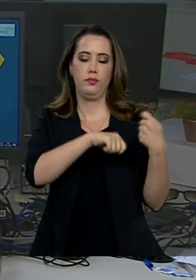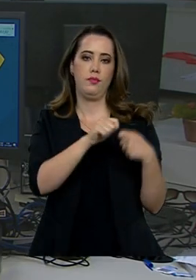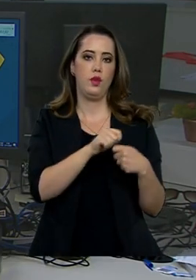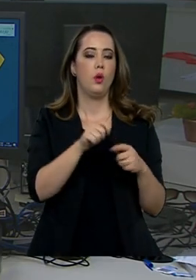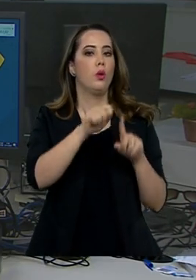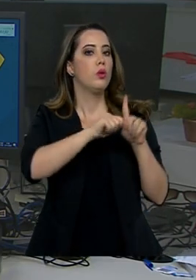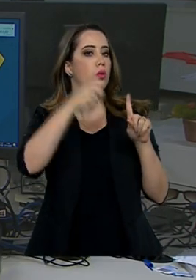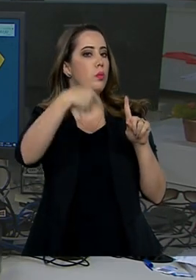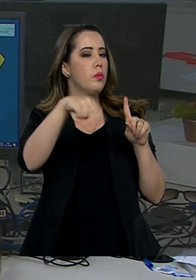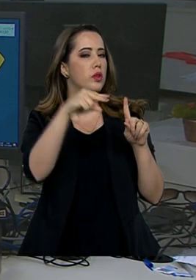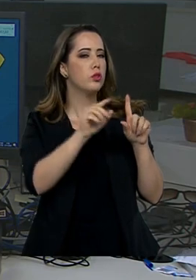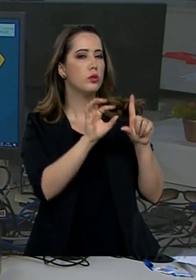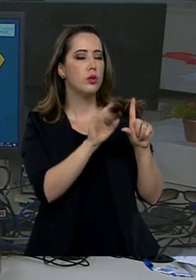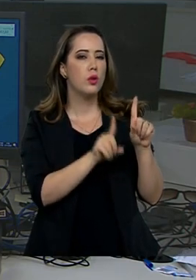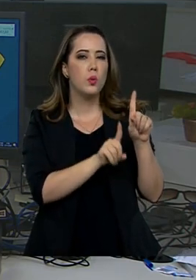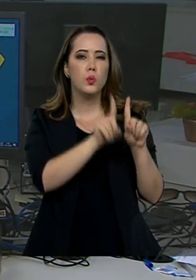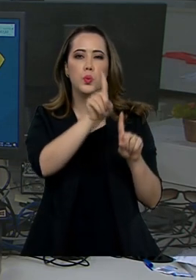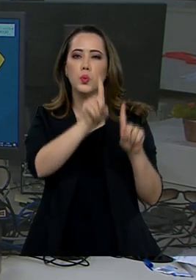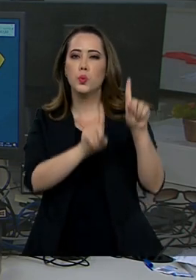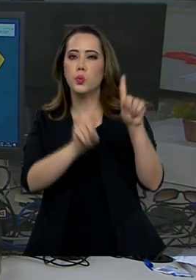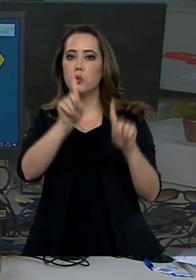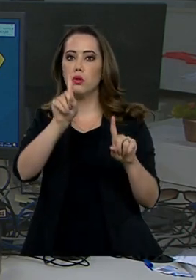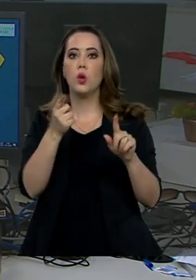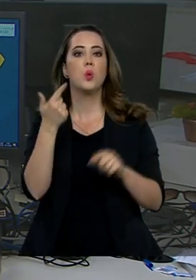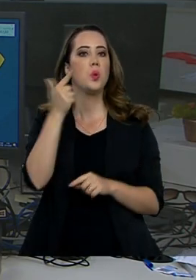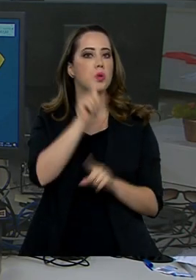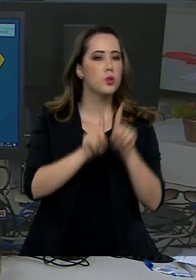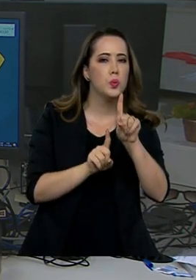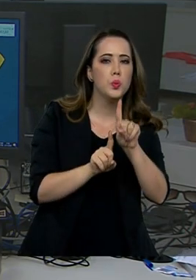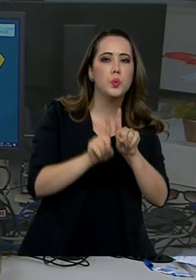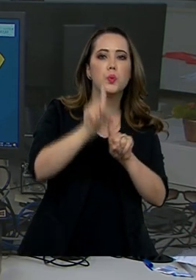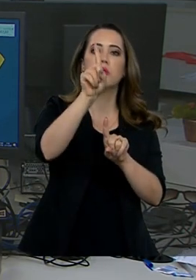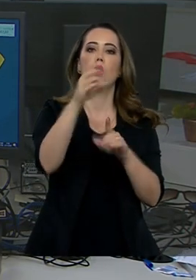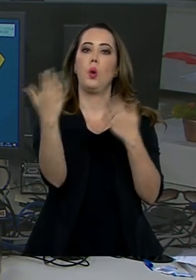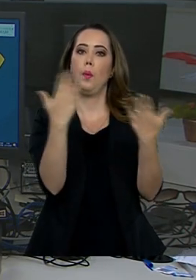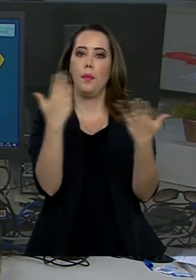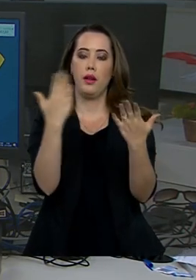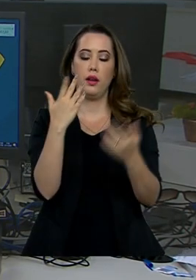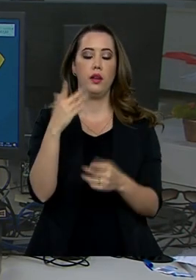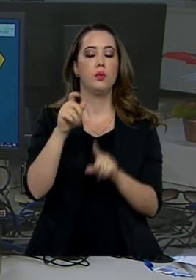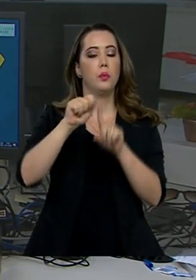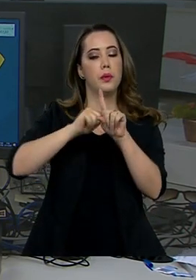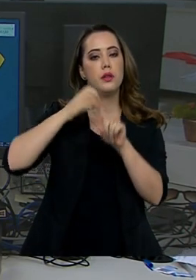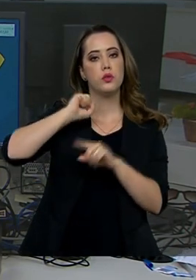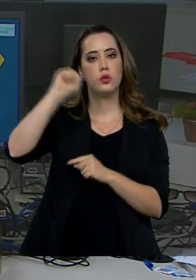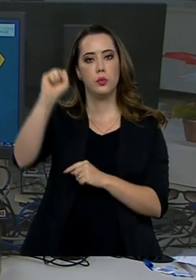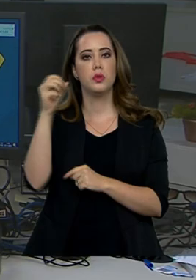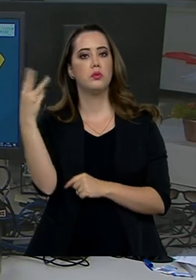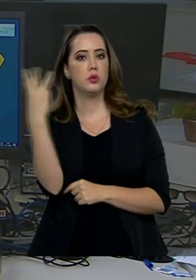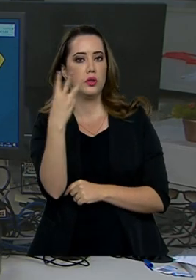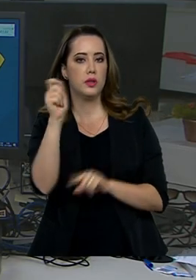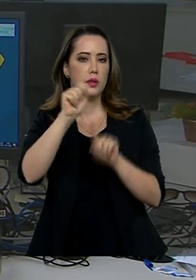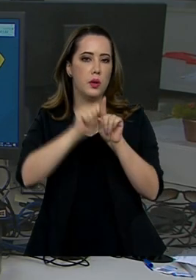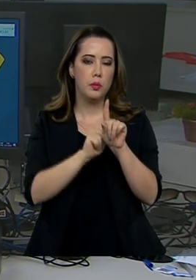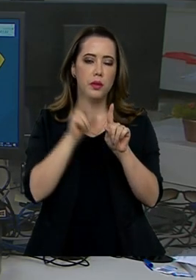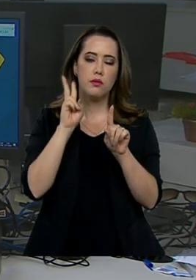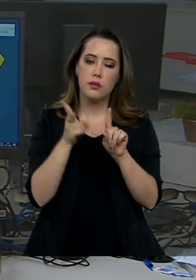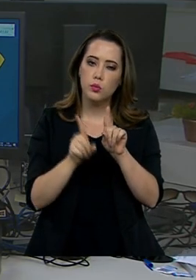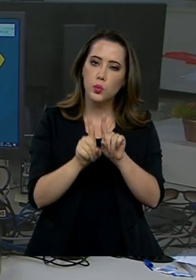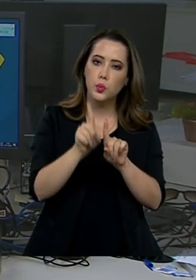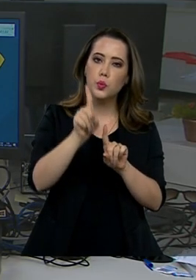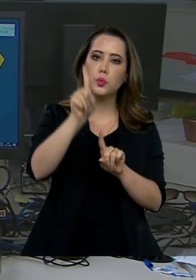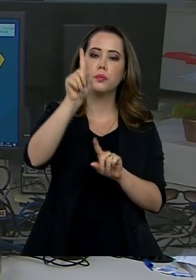Em novembro, o índice que mede essa confiança alcançou o maior nível desde abril. É o terceiro mês consecutivo de elevação.